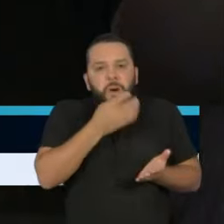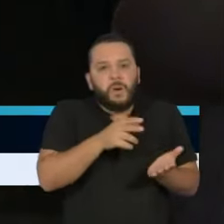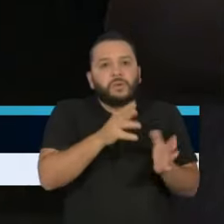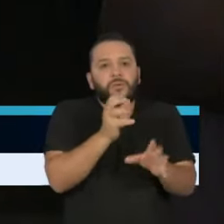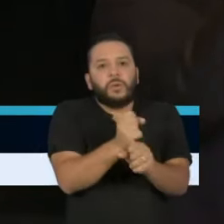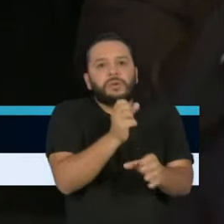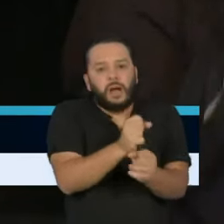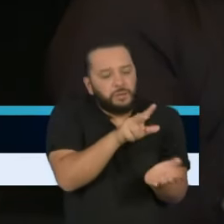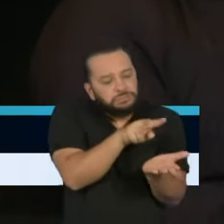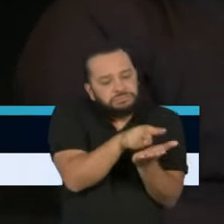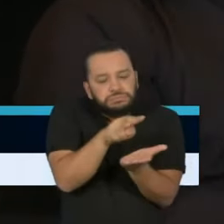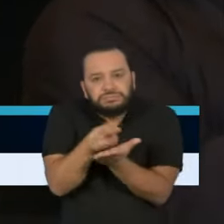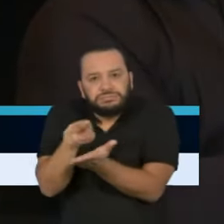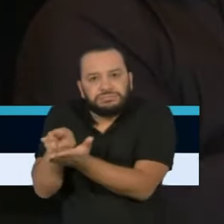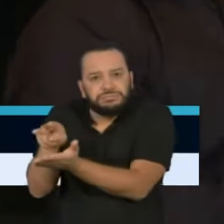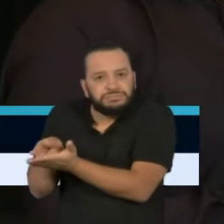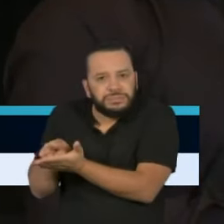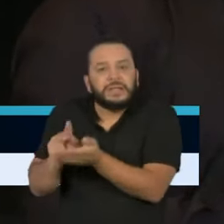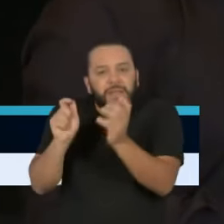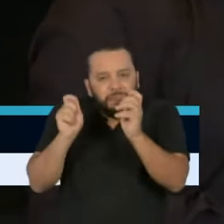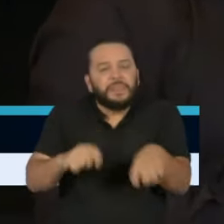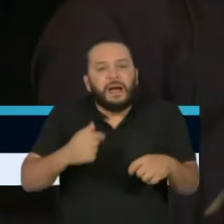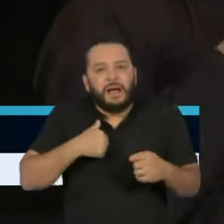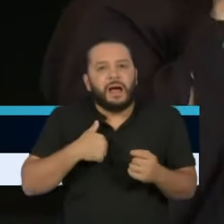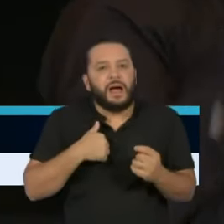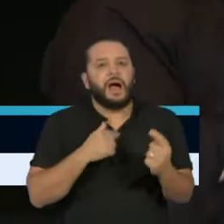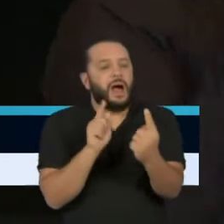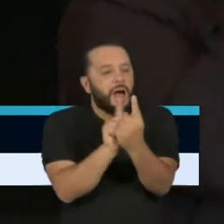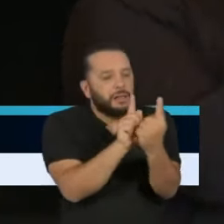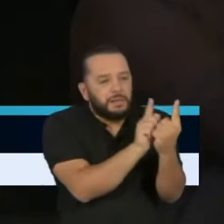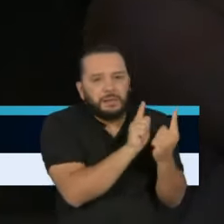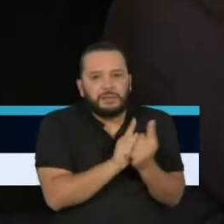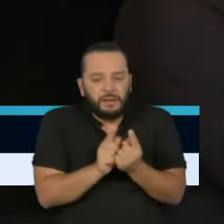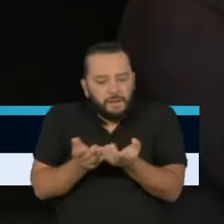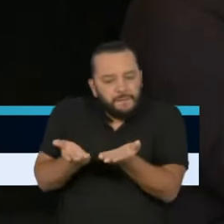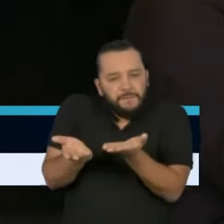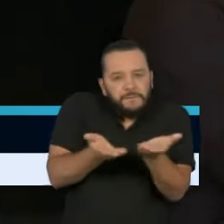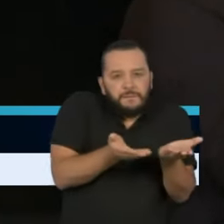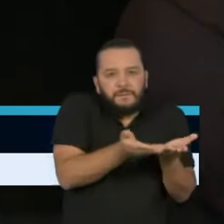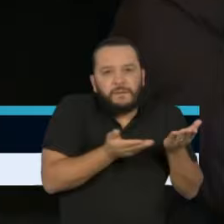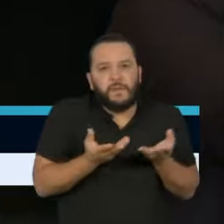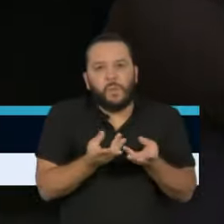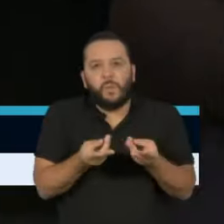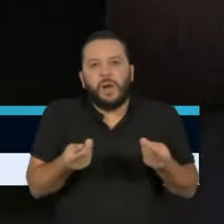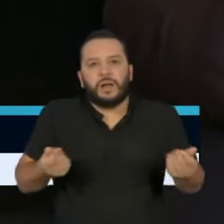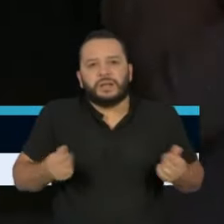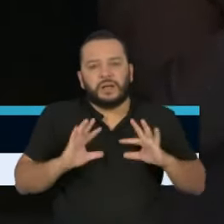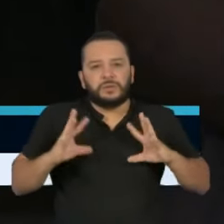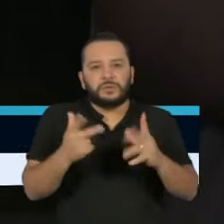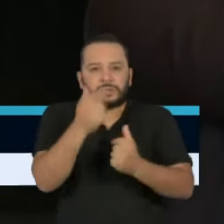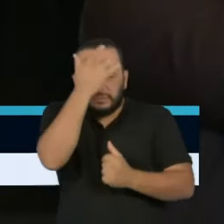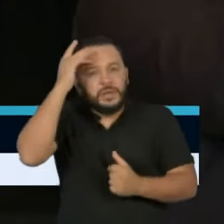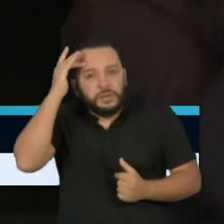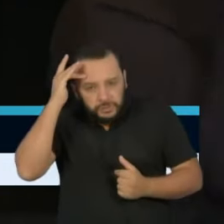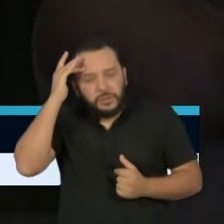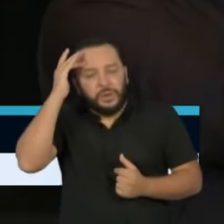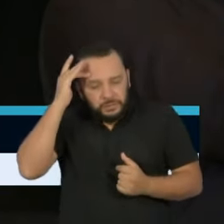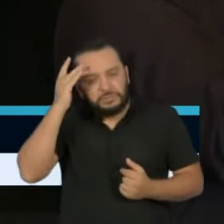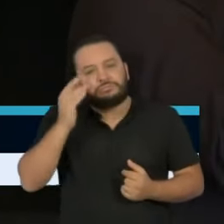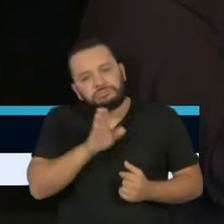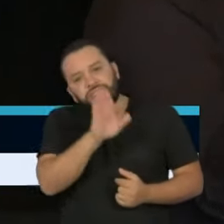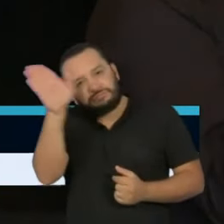permitiu claramente atender com capacidade e com qualidade a todos os pacientes que procuraram a instituição.